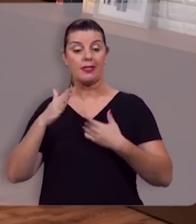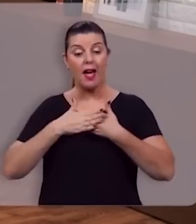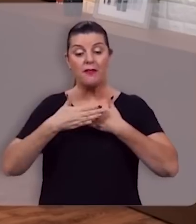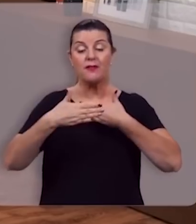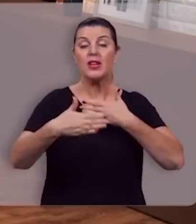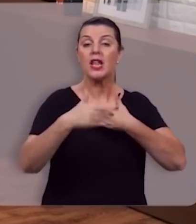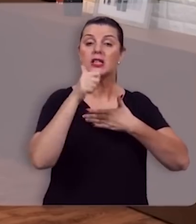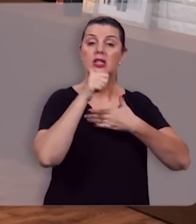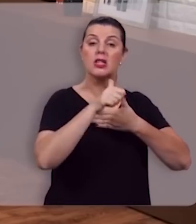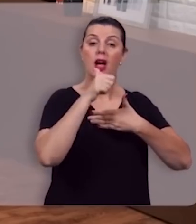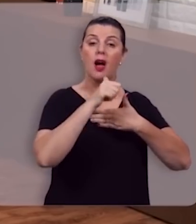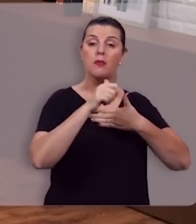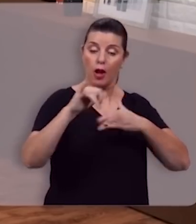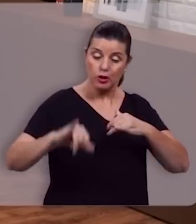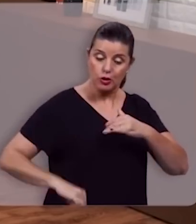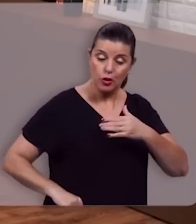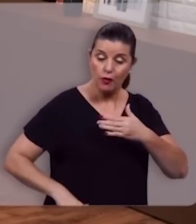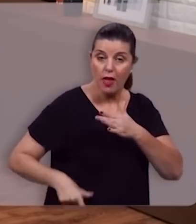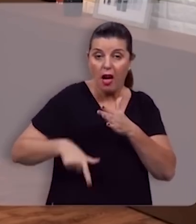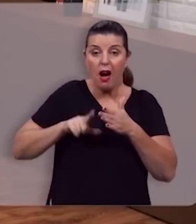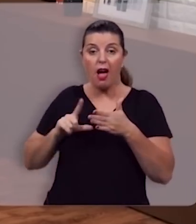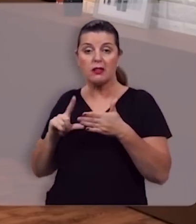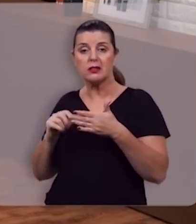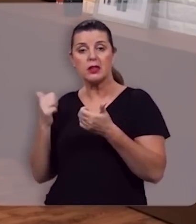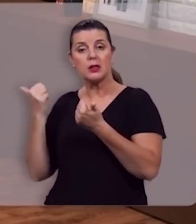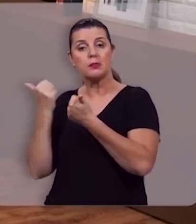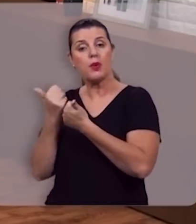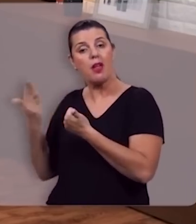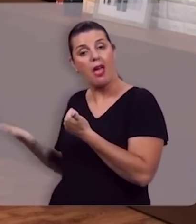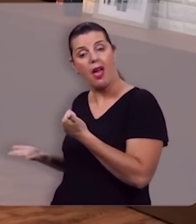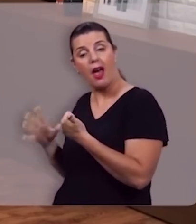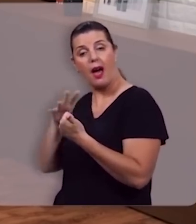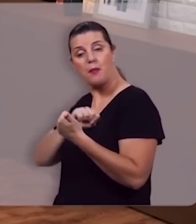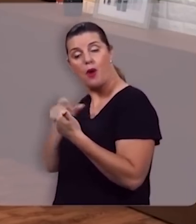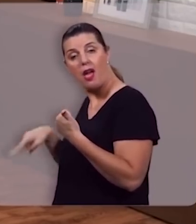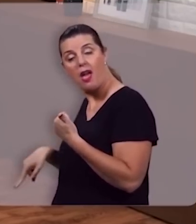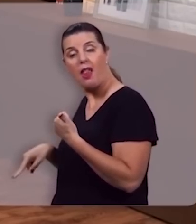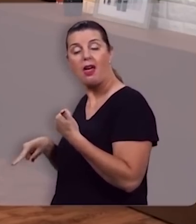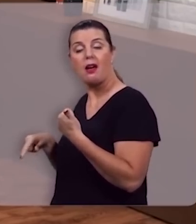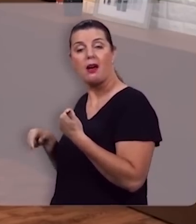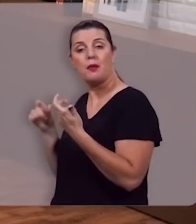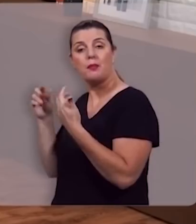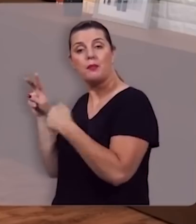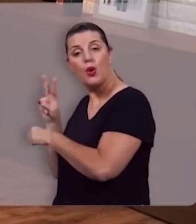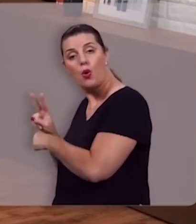frente e sofrer o baque por ela por amor dela para protegê-la